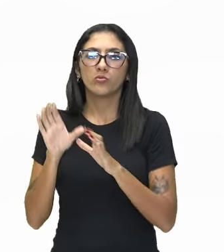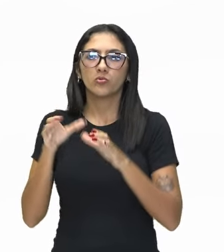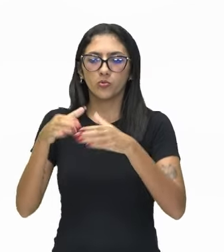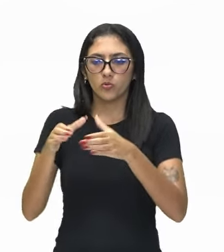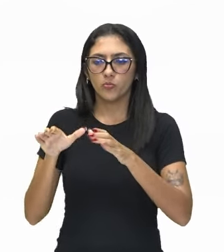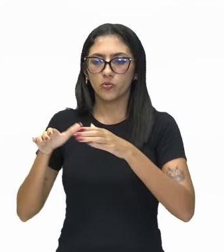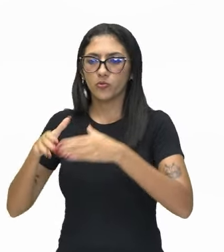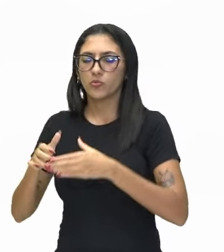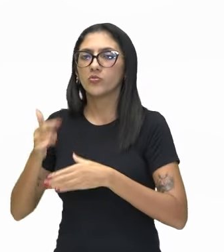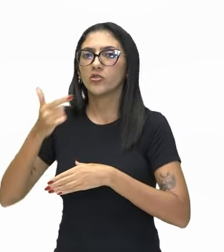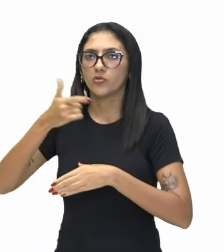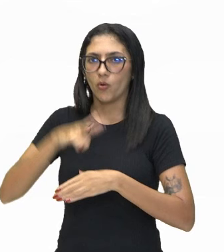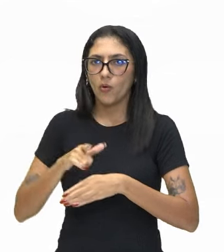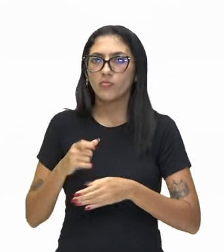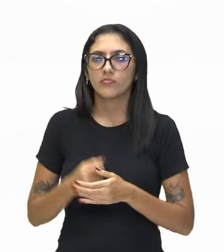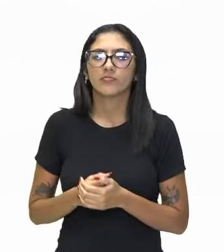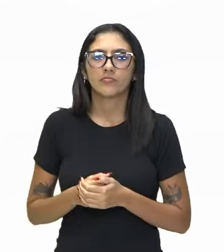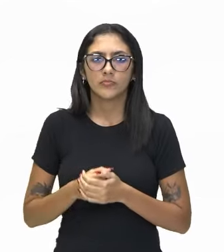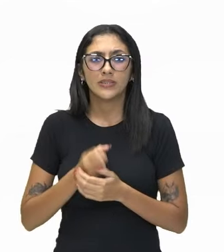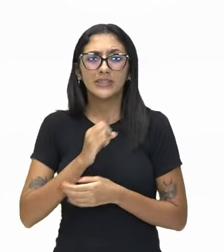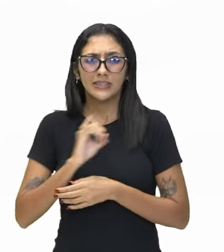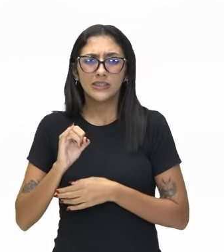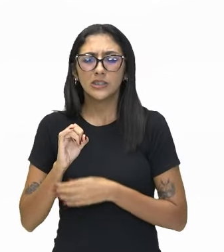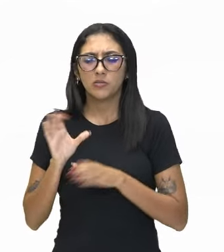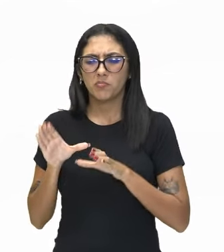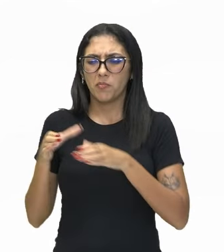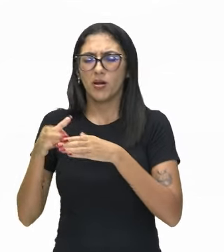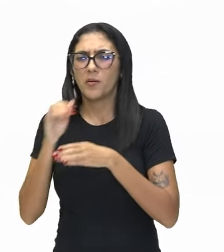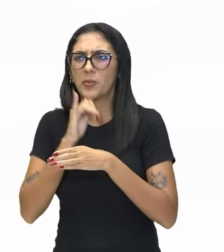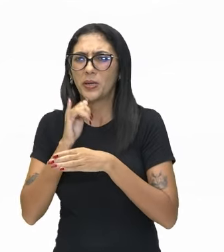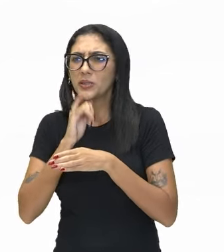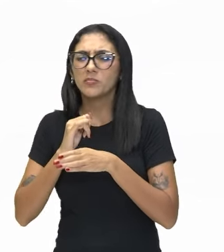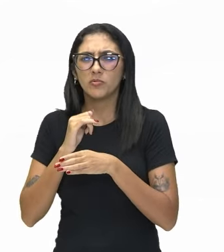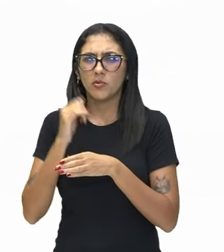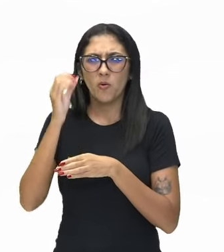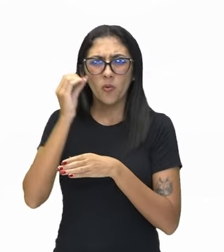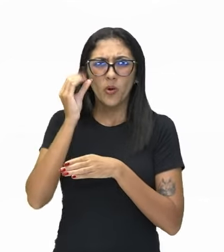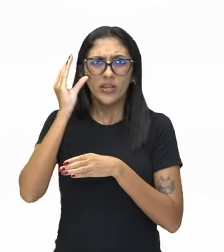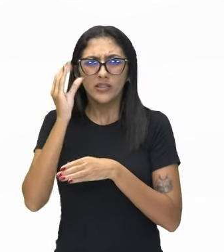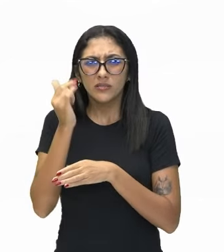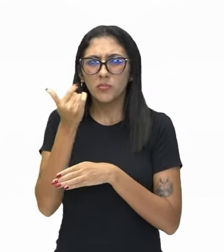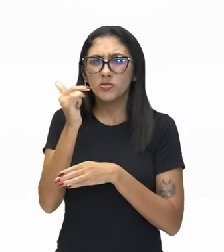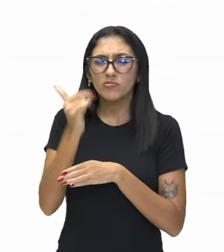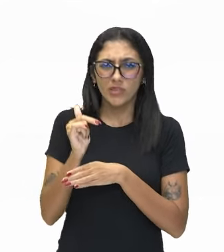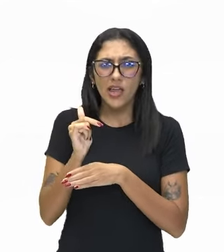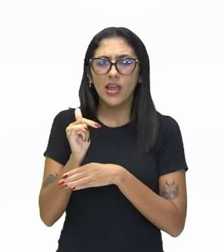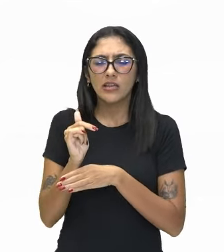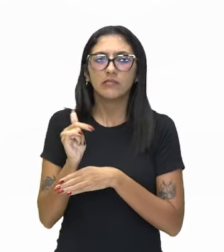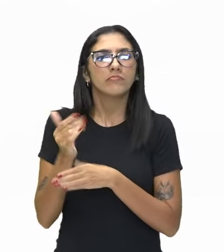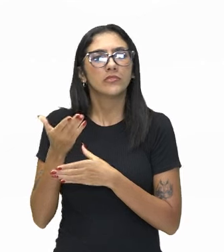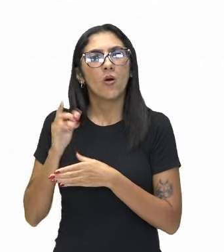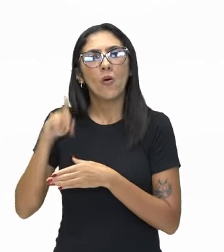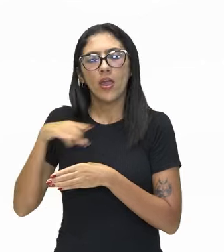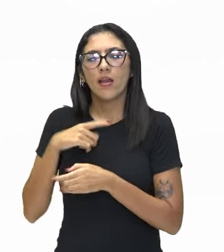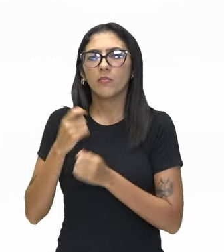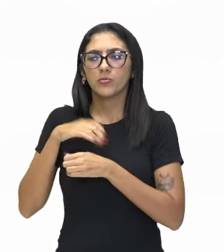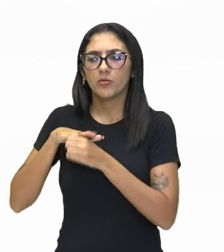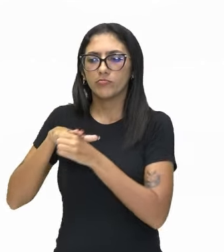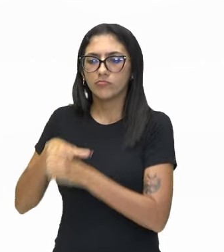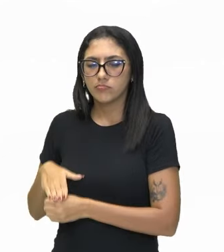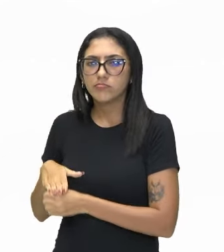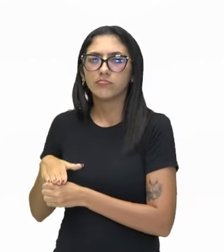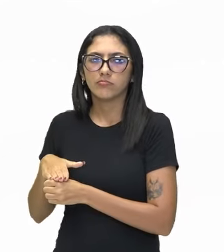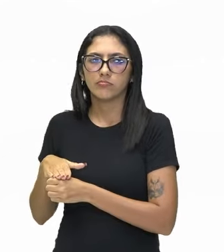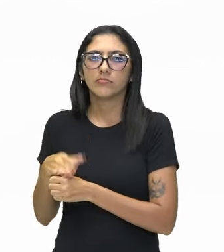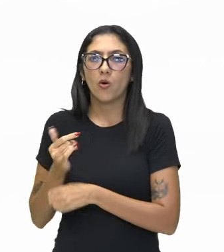fica separado aí. Quanto mais ignorante eu sou, melhor para ser governado. Essa é uma ideia, tá?